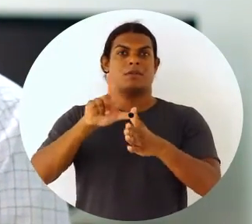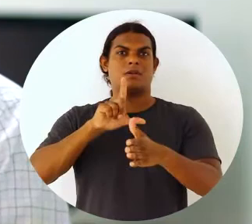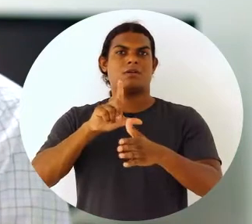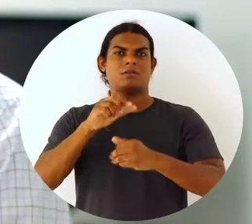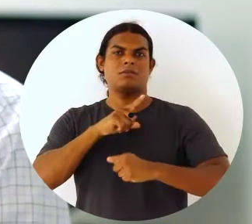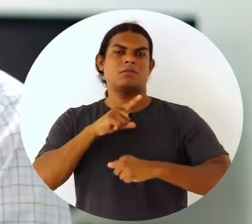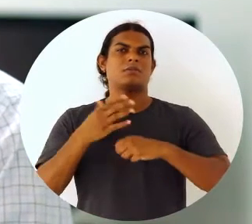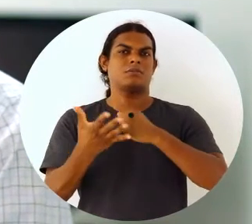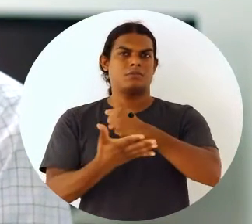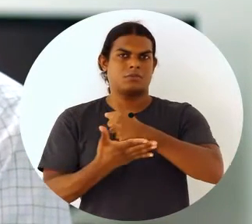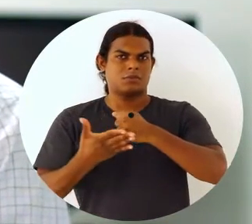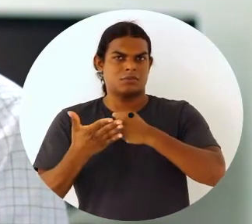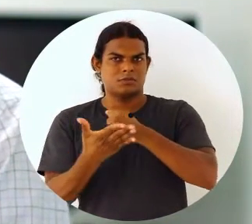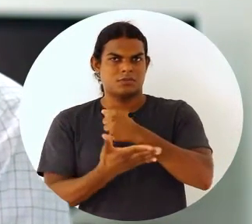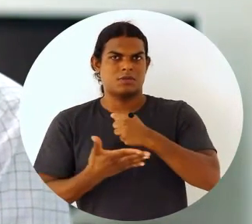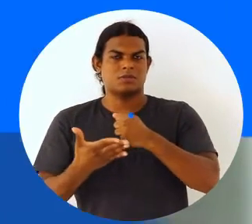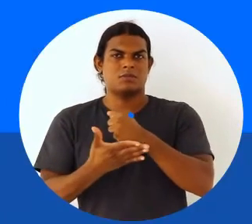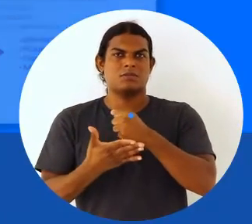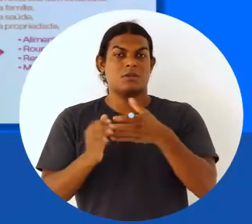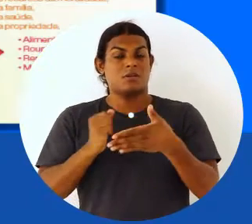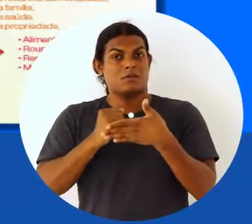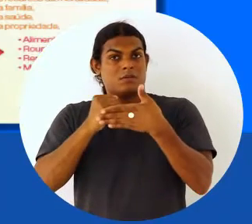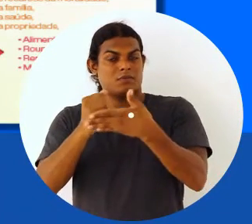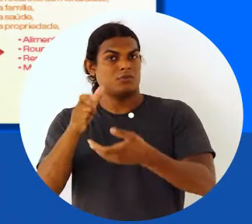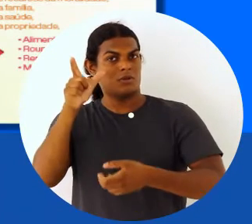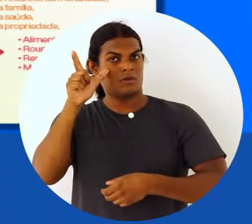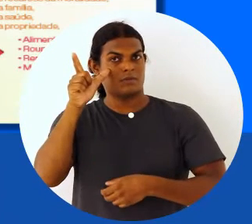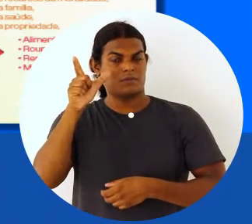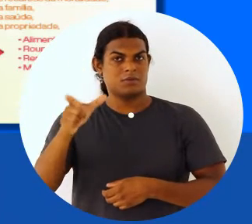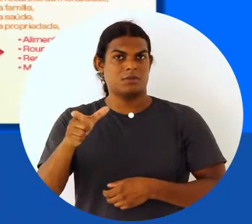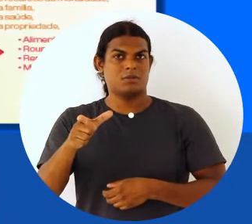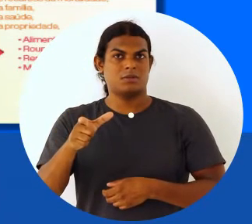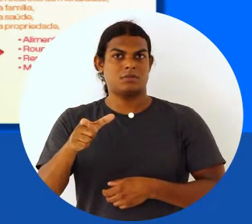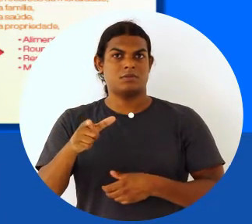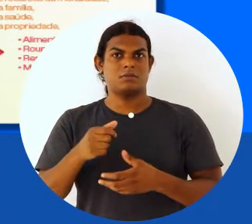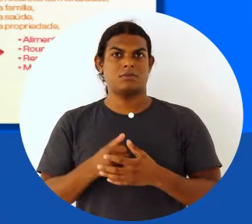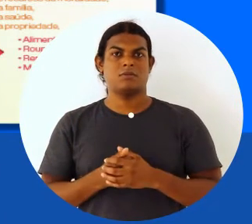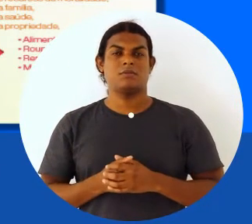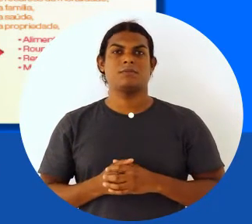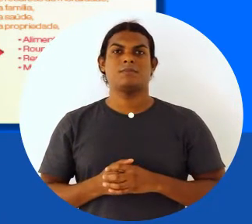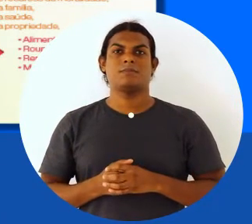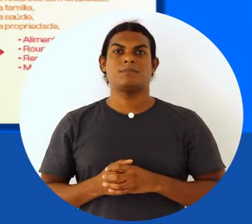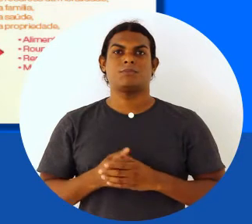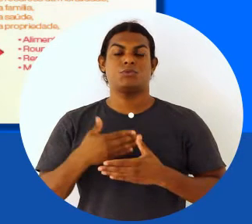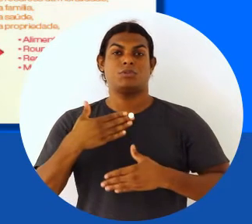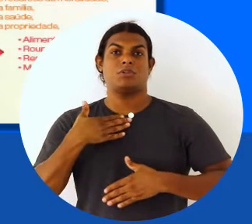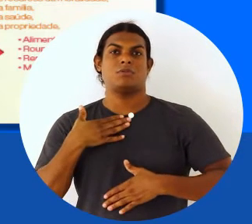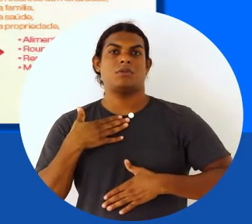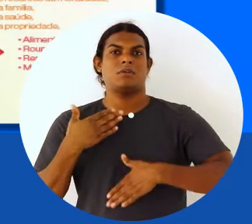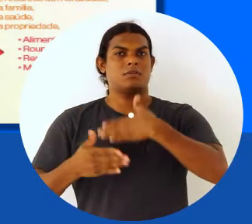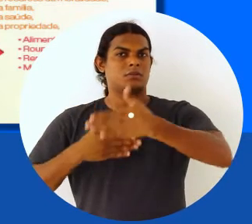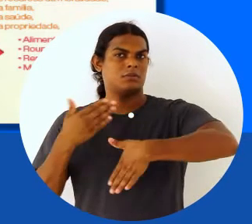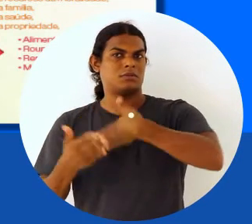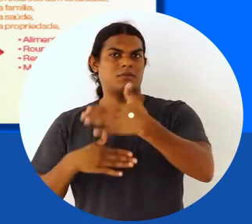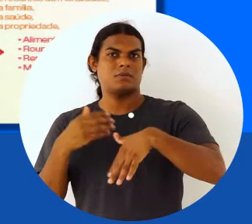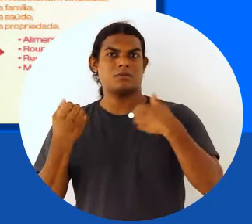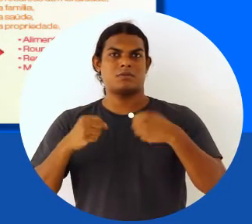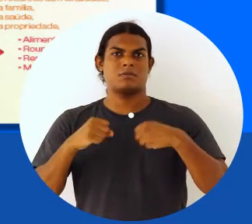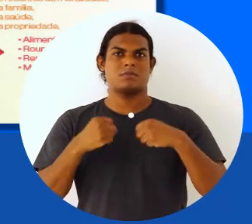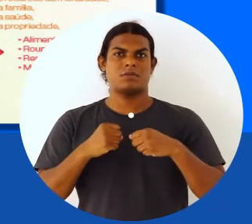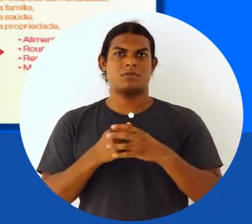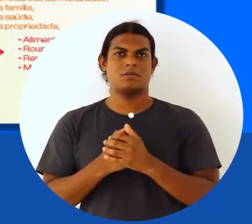mais básicas que vão motivar a minha ação para aquilo que eu pretendo desenvolver. Então é preciso que